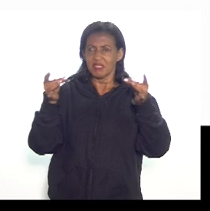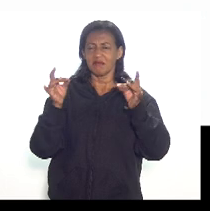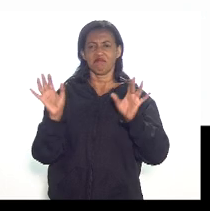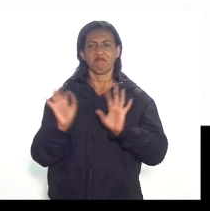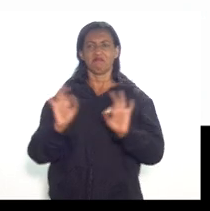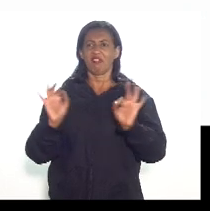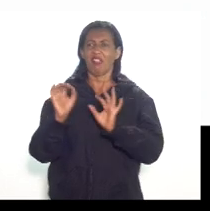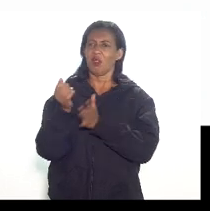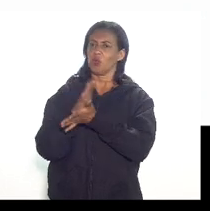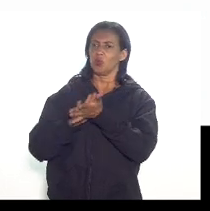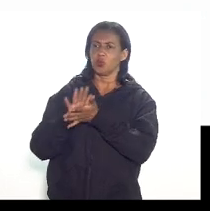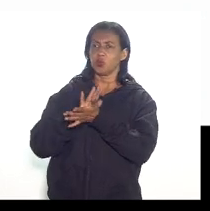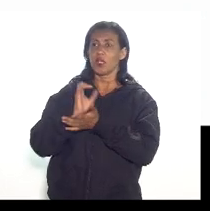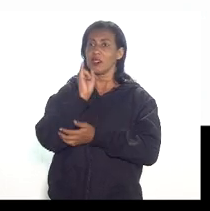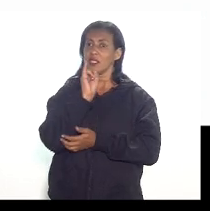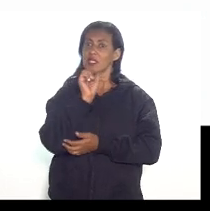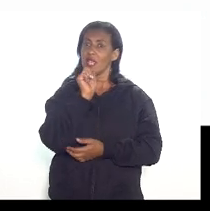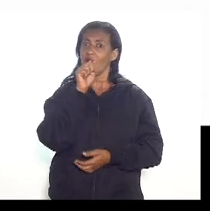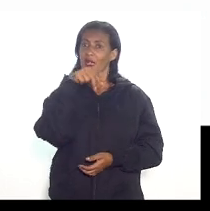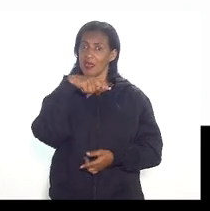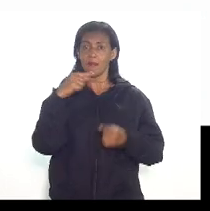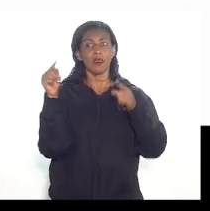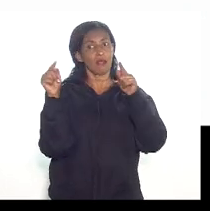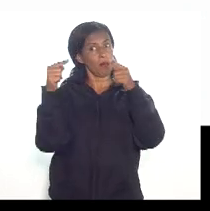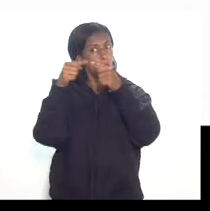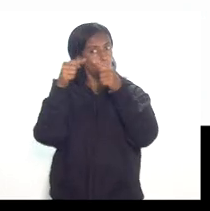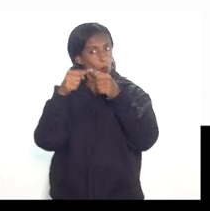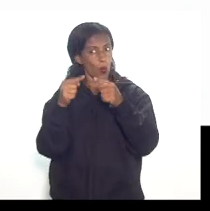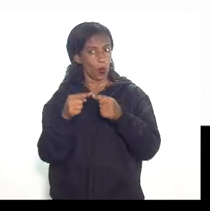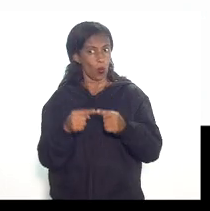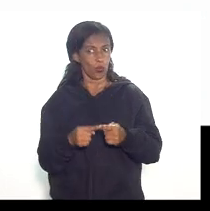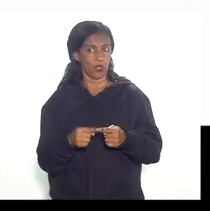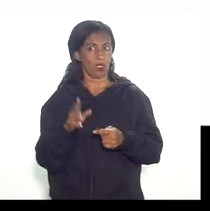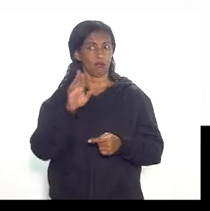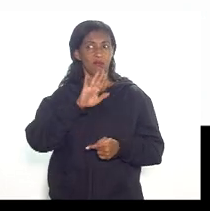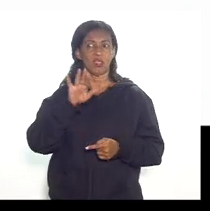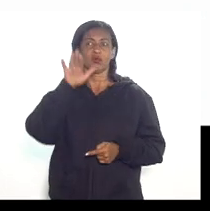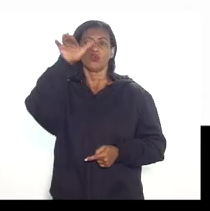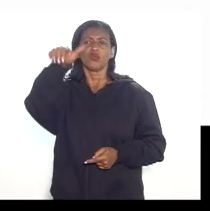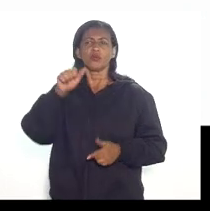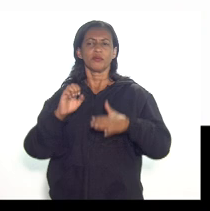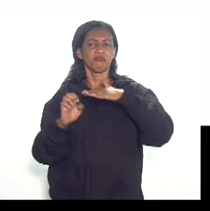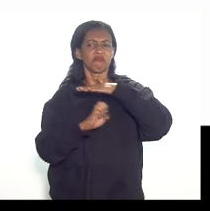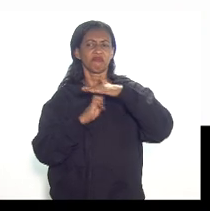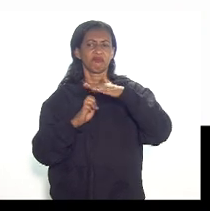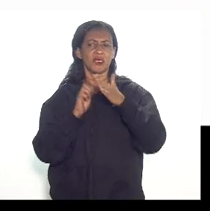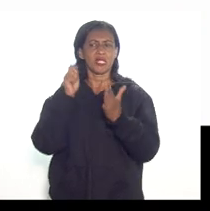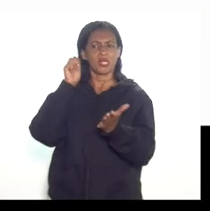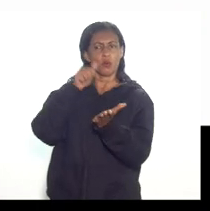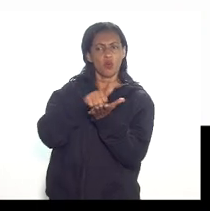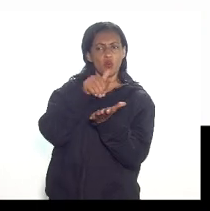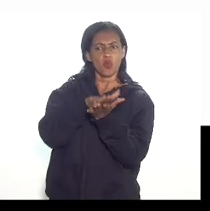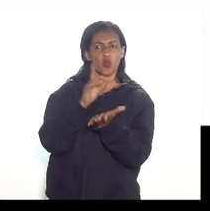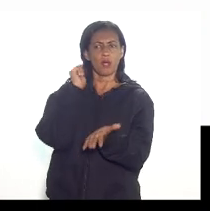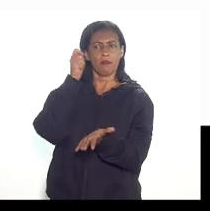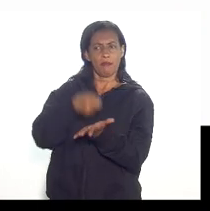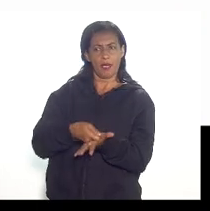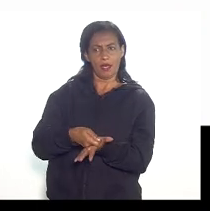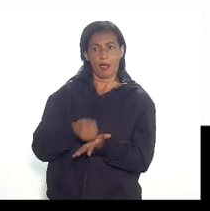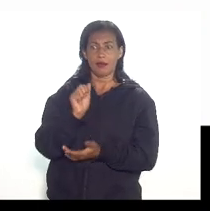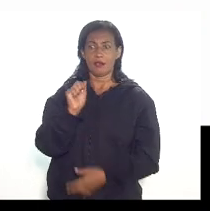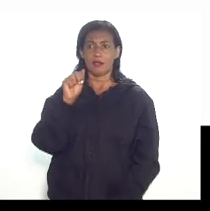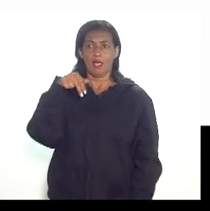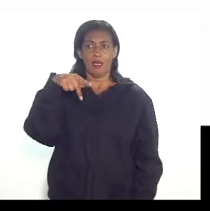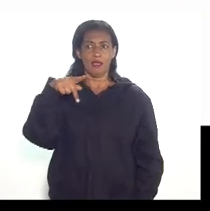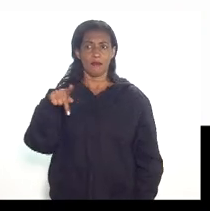se a ANP concordar com esse relatório mas não intimar a empresa para pagar ou se manifestar sobre o valor devido e se a